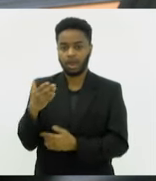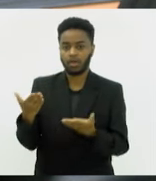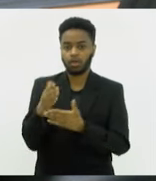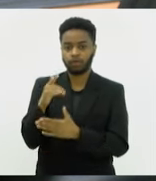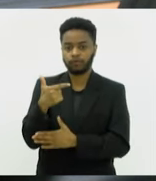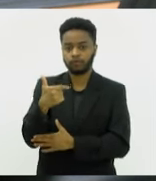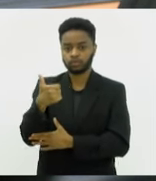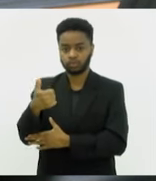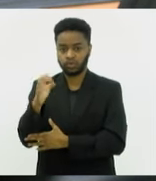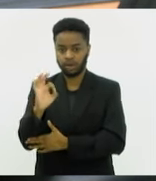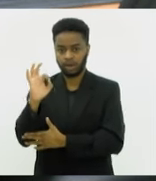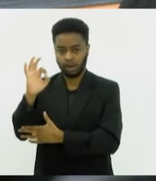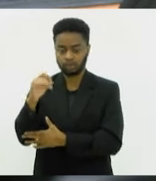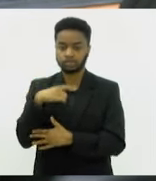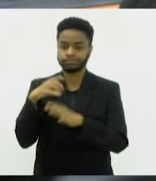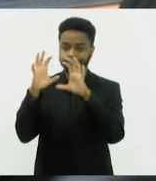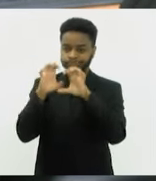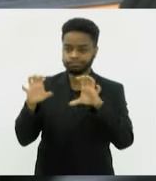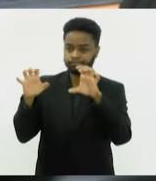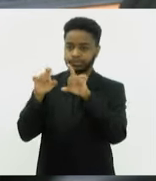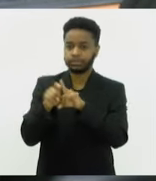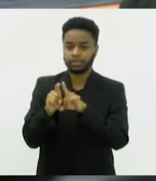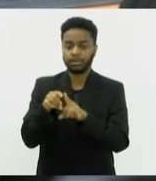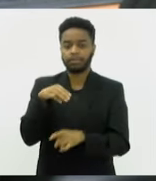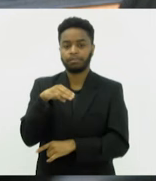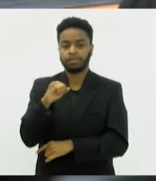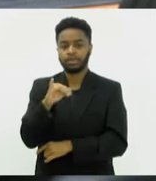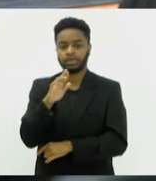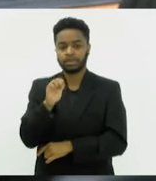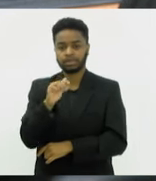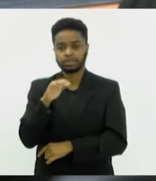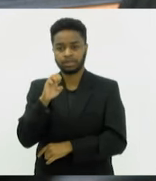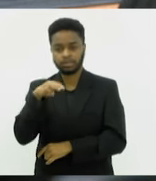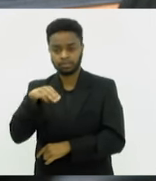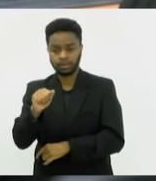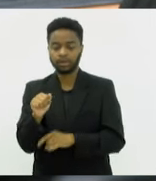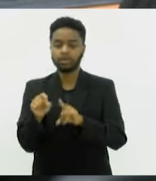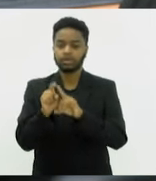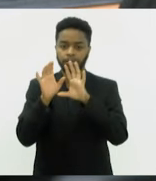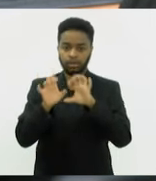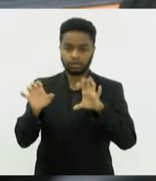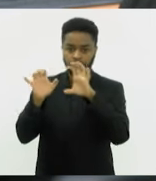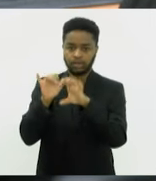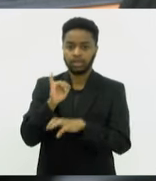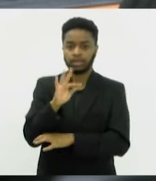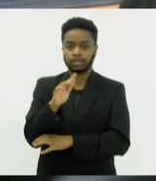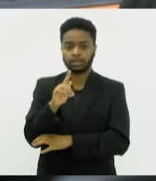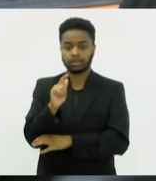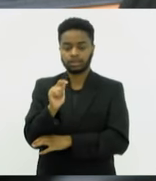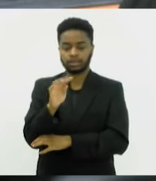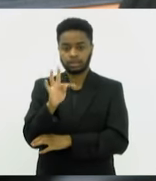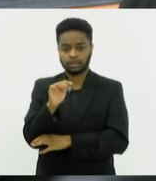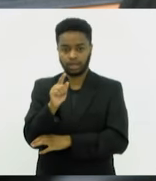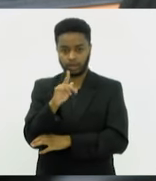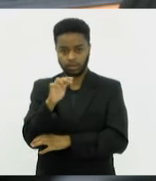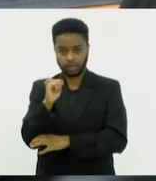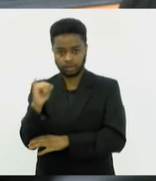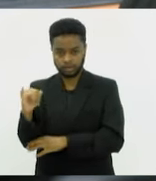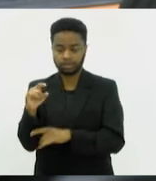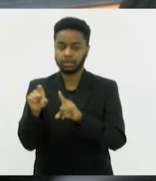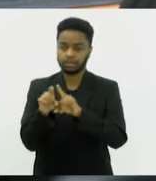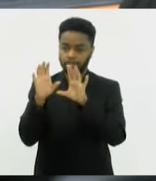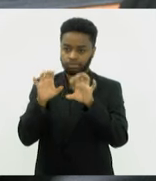momento, o tempo está nublado. A mesma coisa em Miracema, tempo nublado, também 21 graus. Itaguaí, tempo nublado,